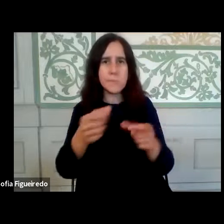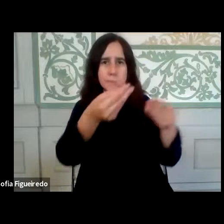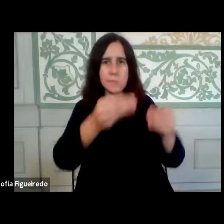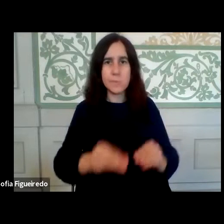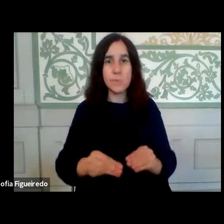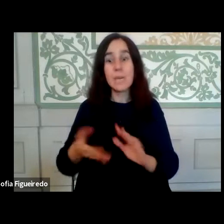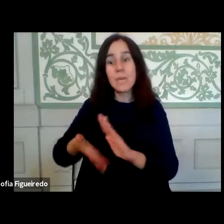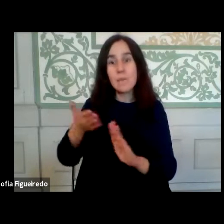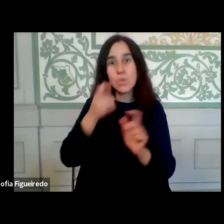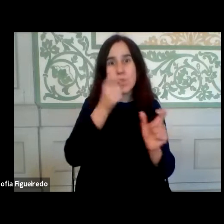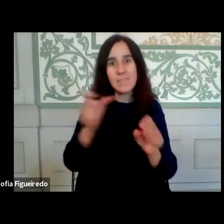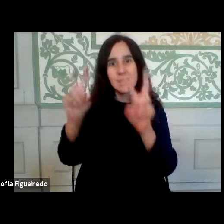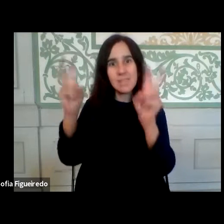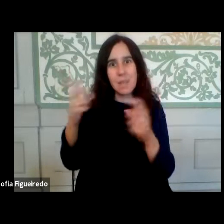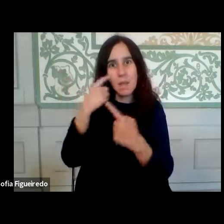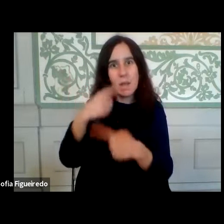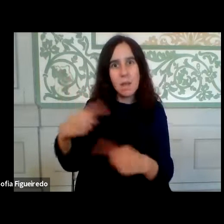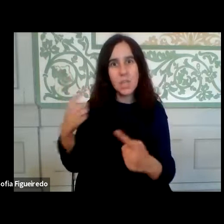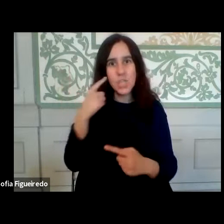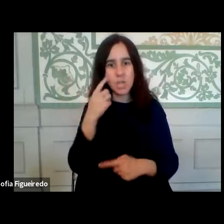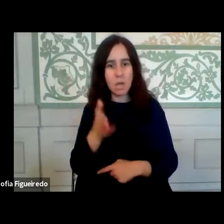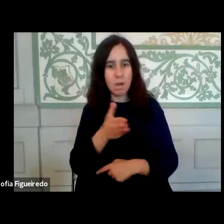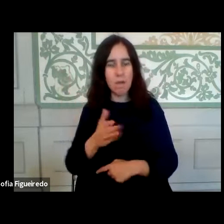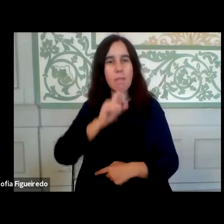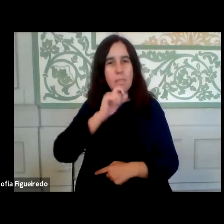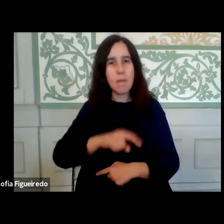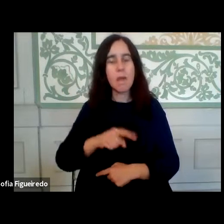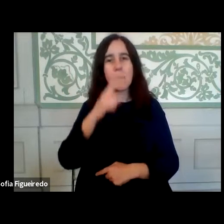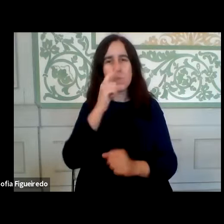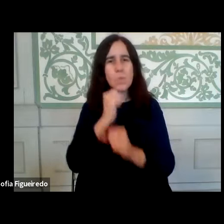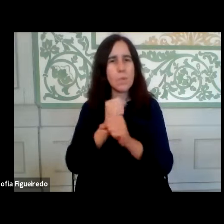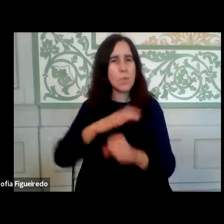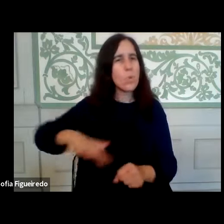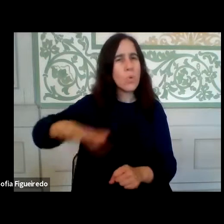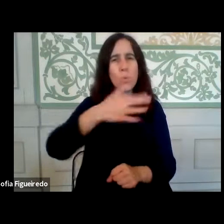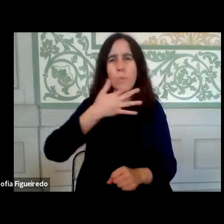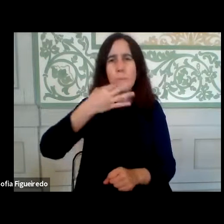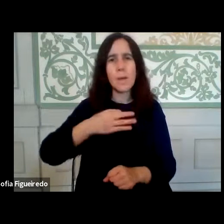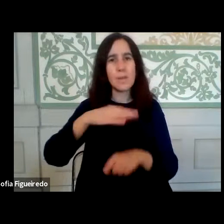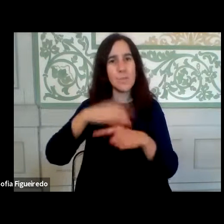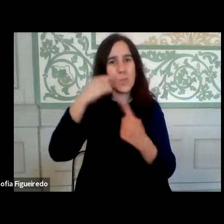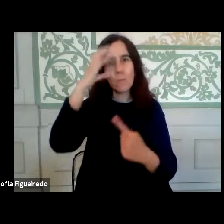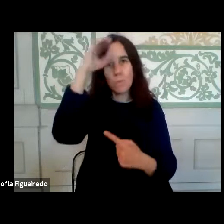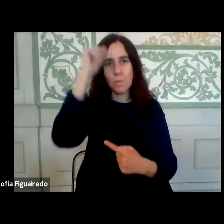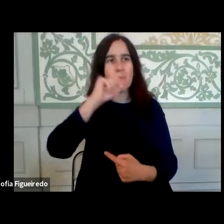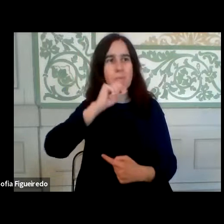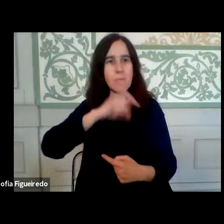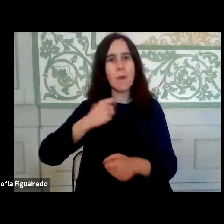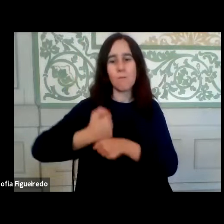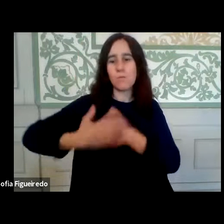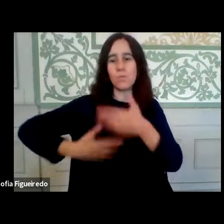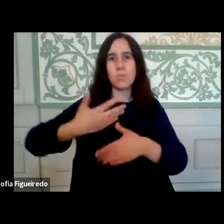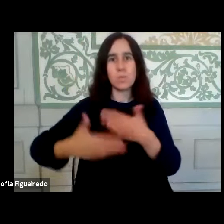estado de emergência, nós conseguimos fazer com que todos os trabalhadores da administração pública que podiam exercer as suas funções